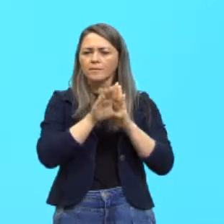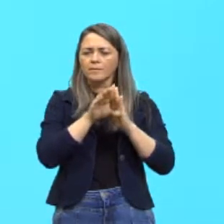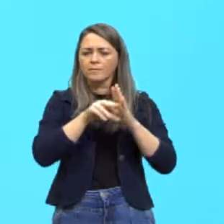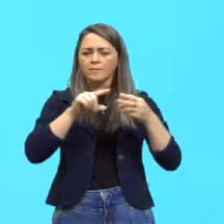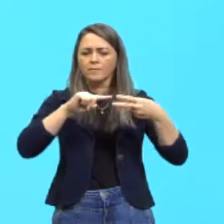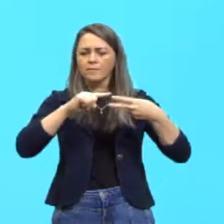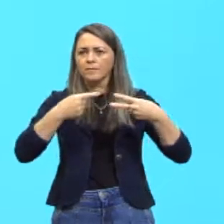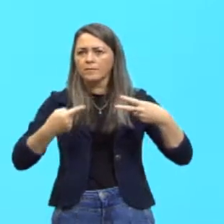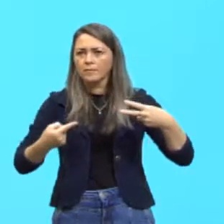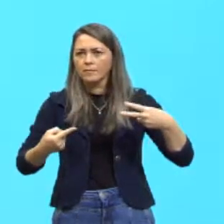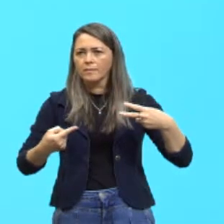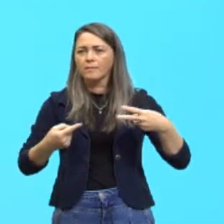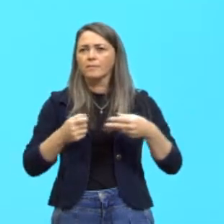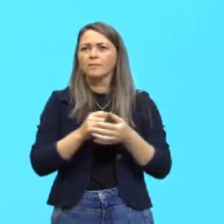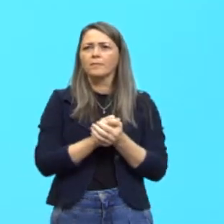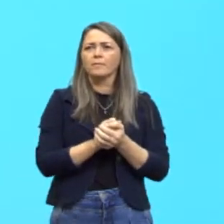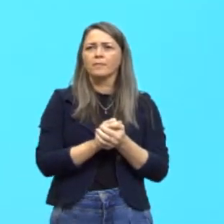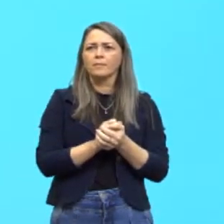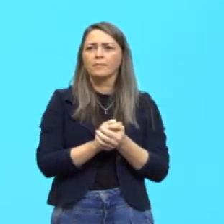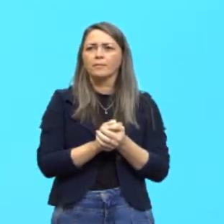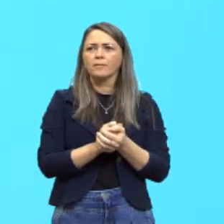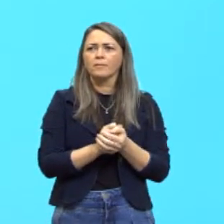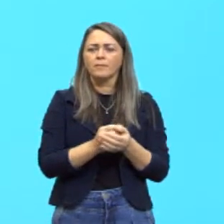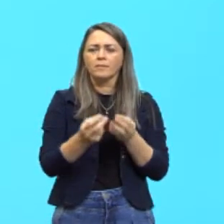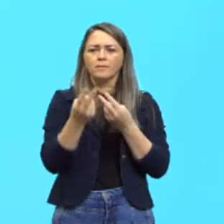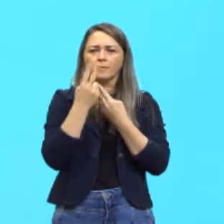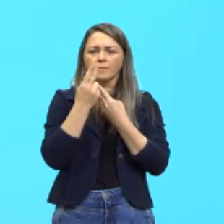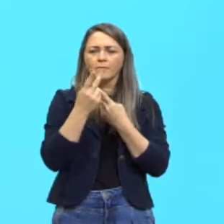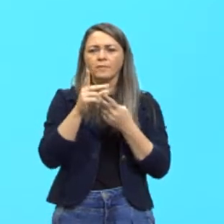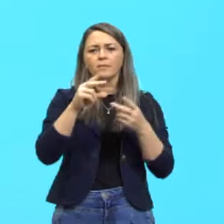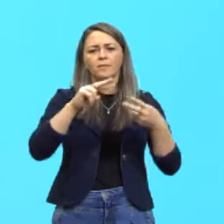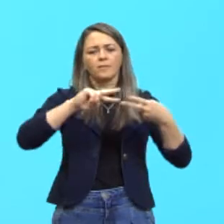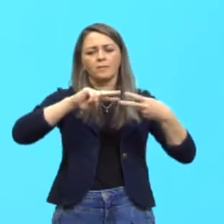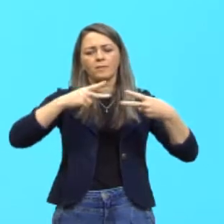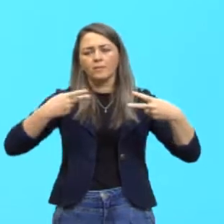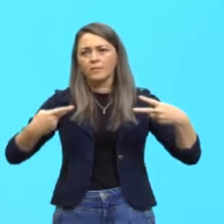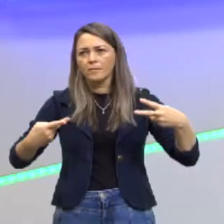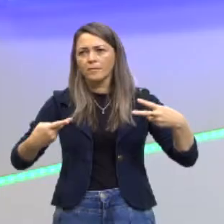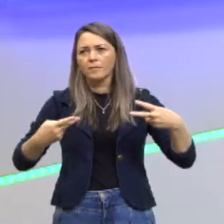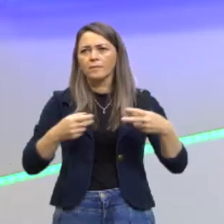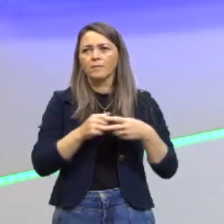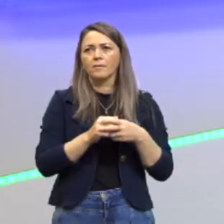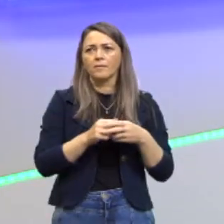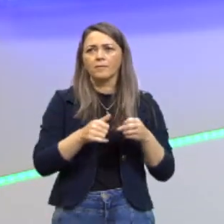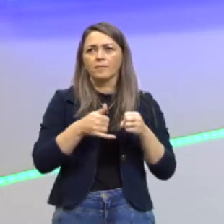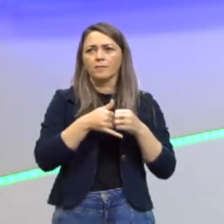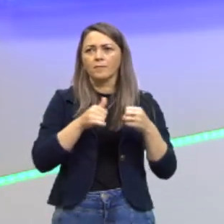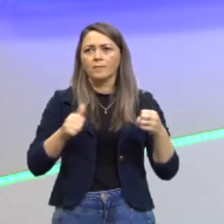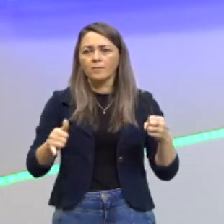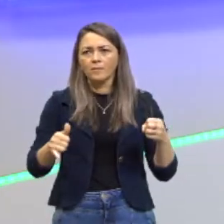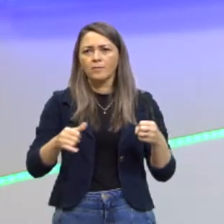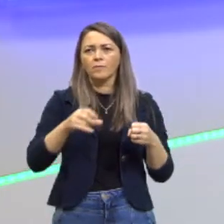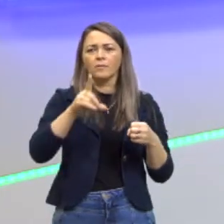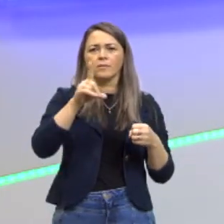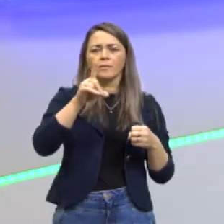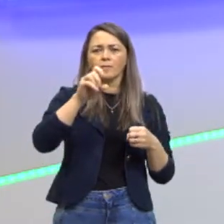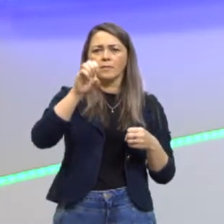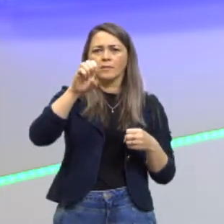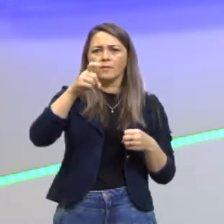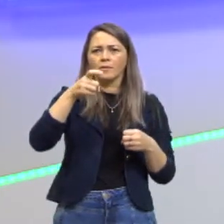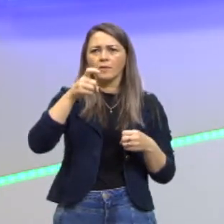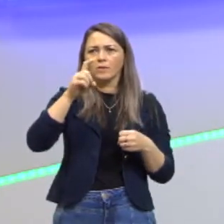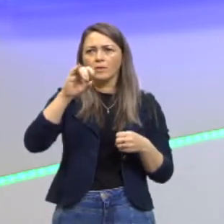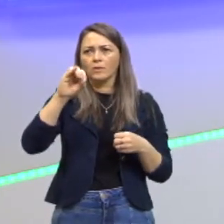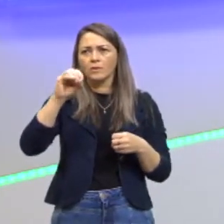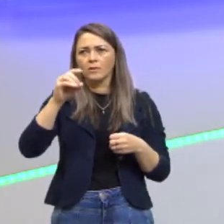RNA, o que seria o RNA, né? Parecido com o DNA, o DNA é ácido desoxirribonucleico e o